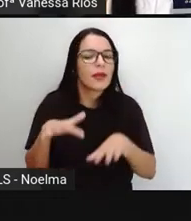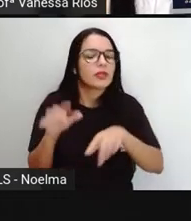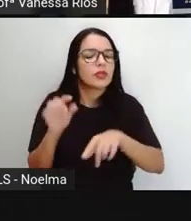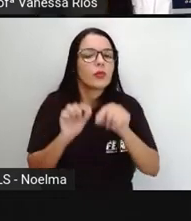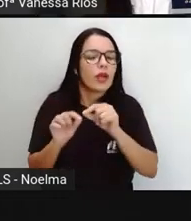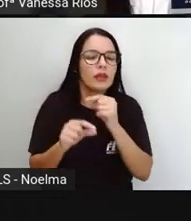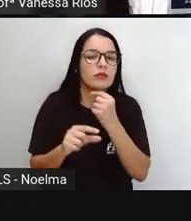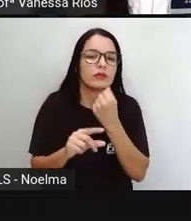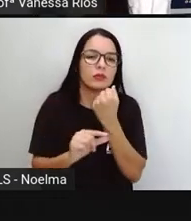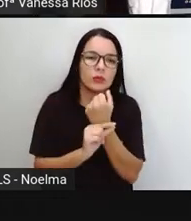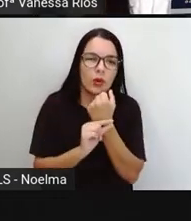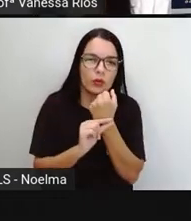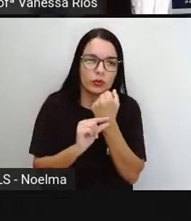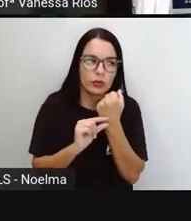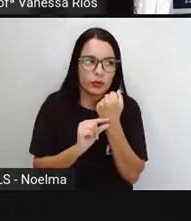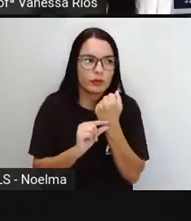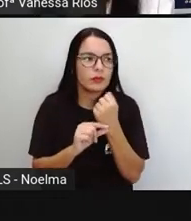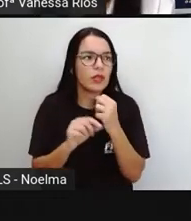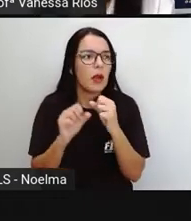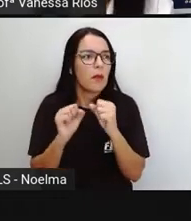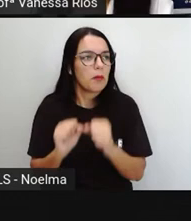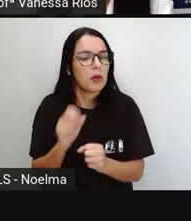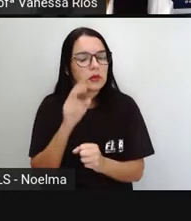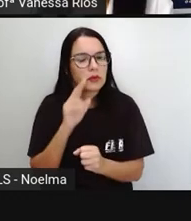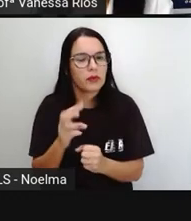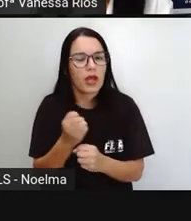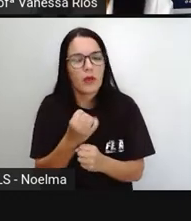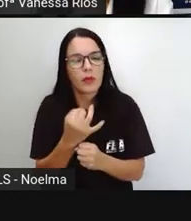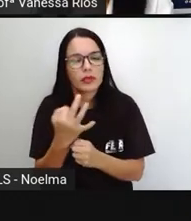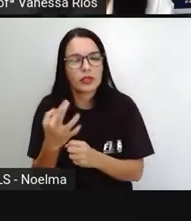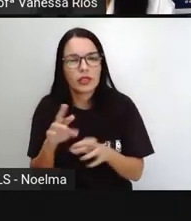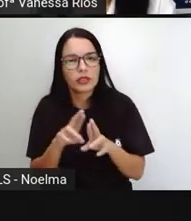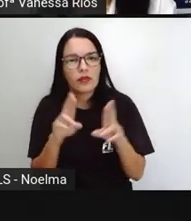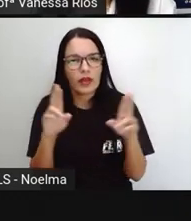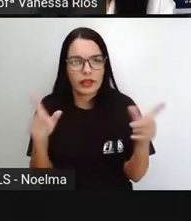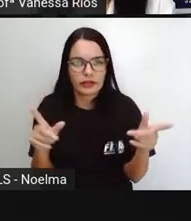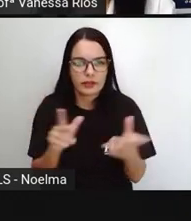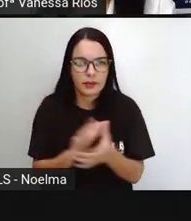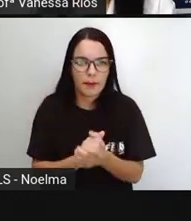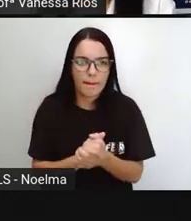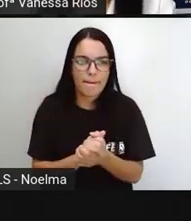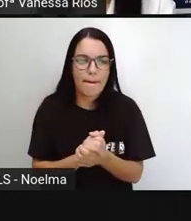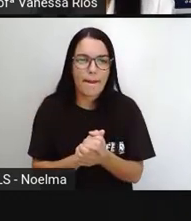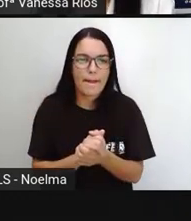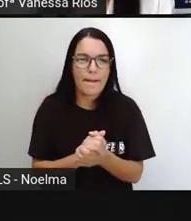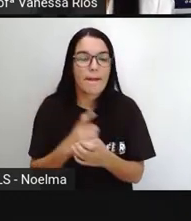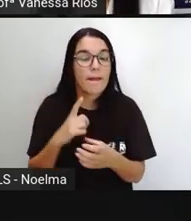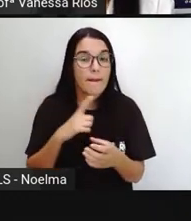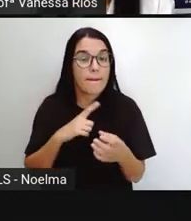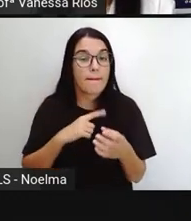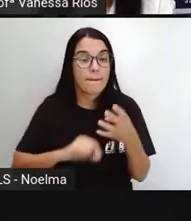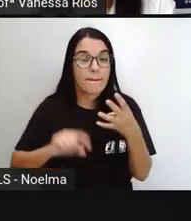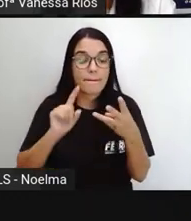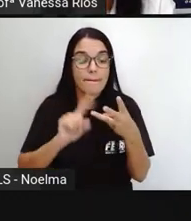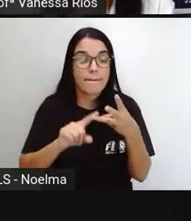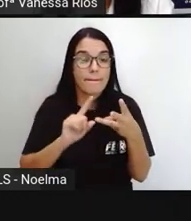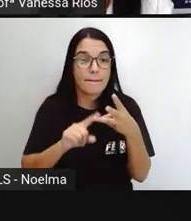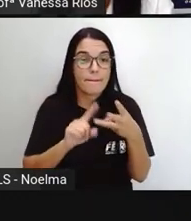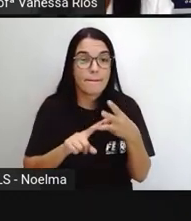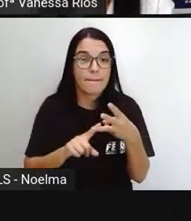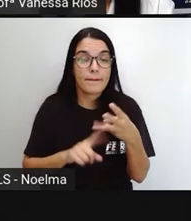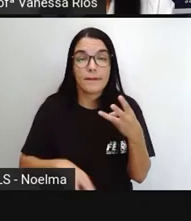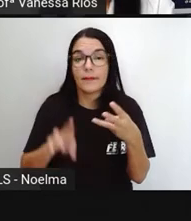com quantidades de versos diferentes. E aí nós temos também a presença da rima.